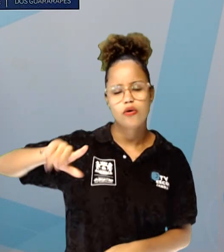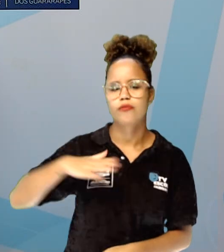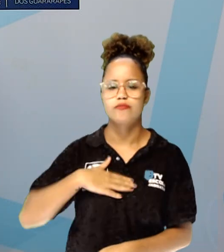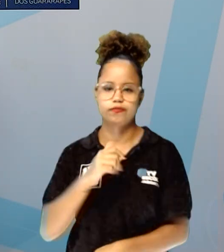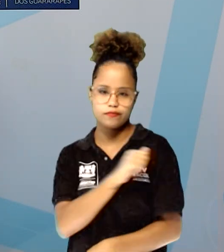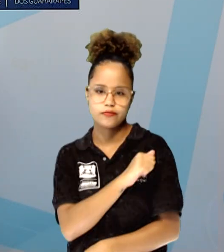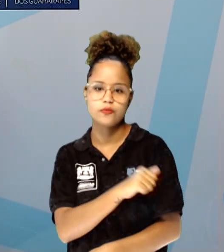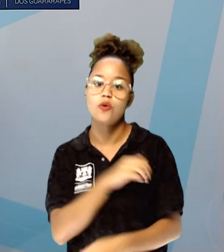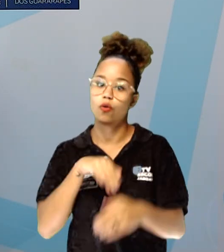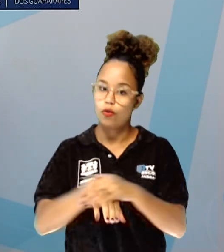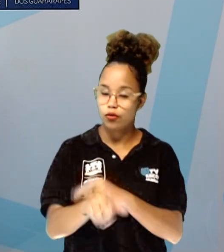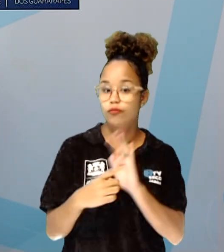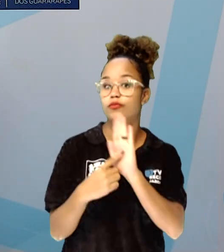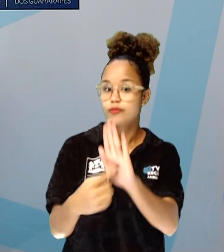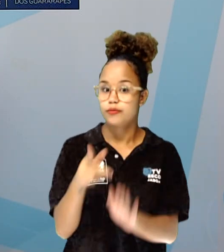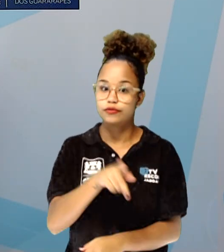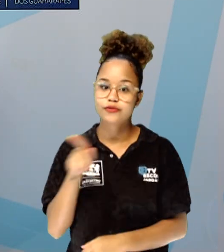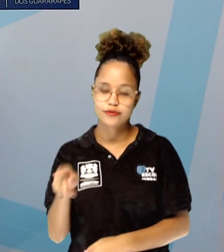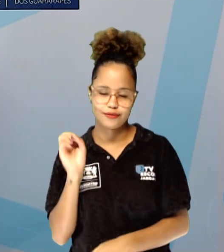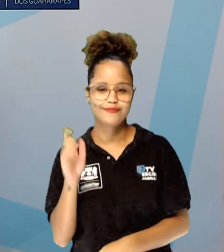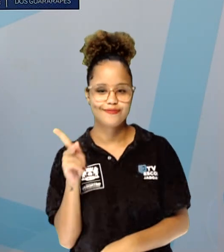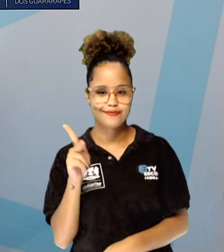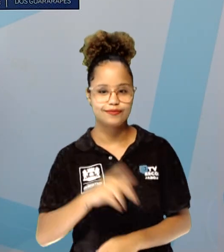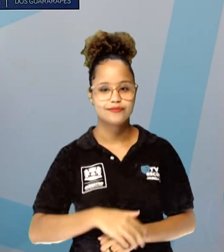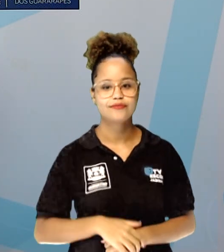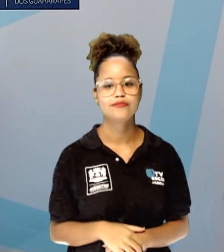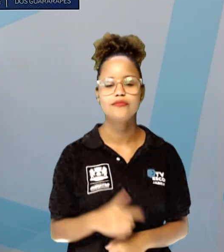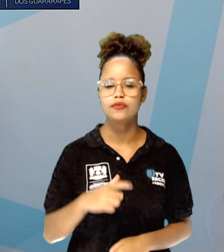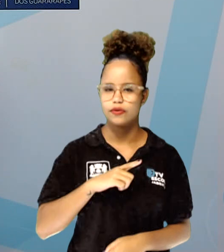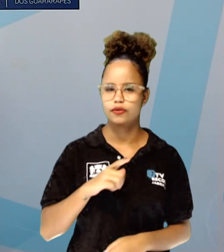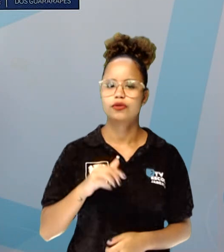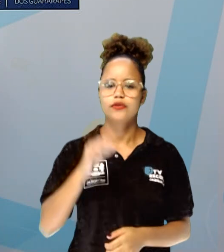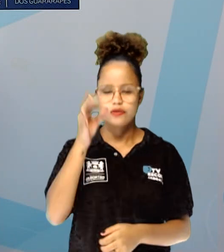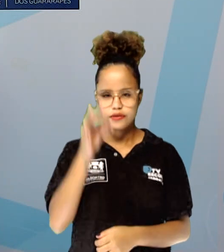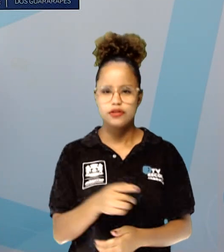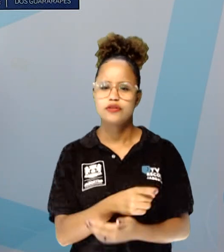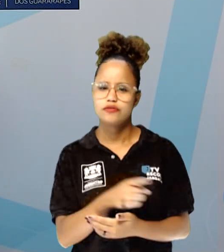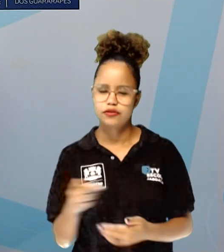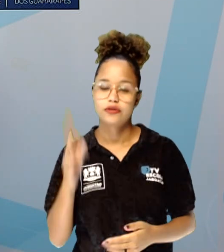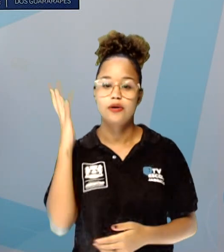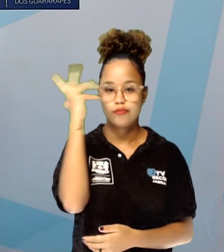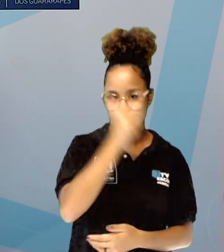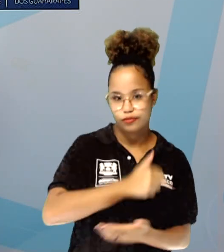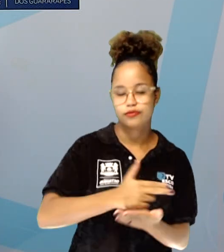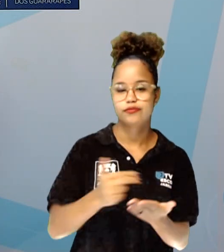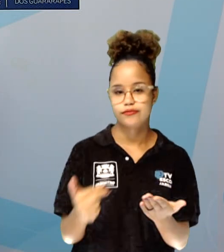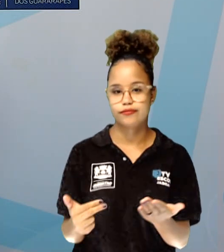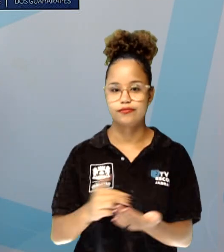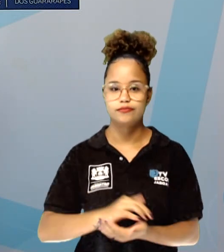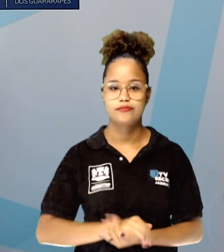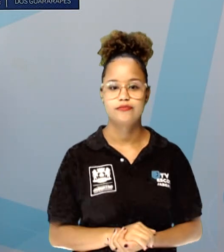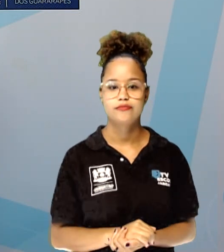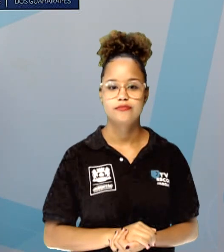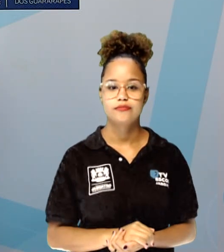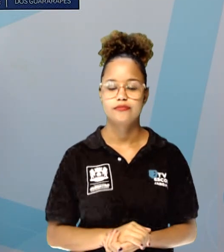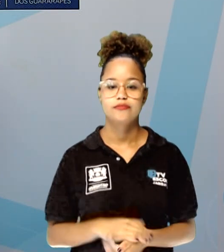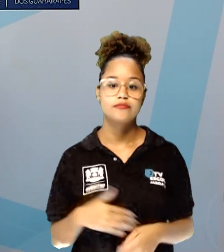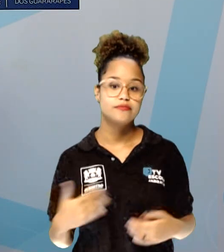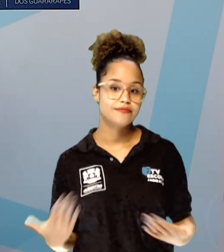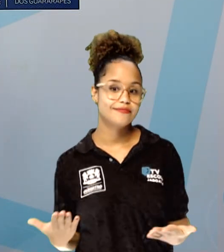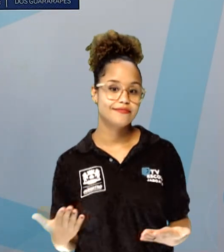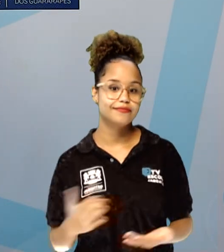guarde para mostrar para a professora. Tá certo? Tenho certeza que o desenho de vocês vai ficar lindo. Então,